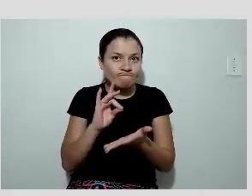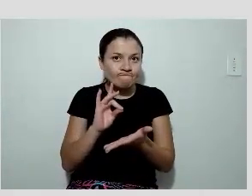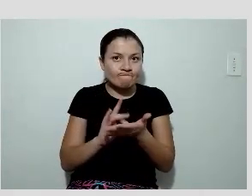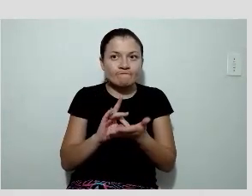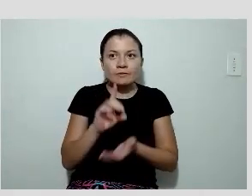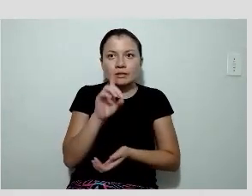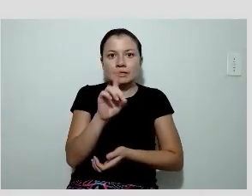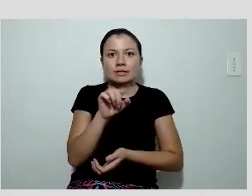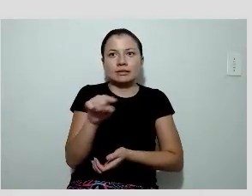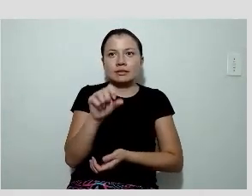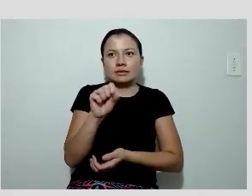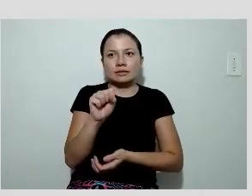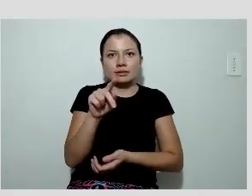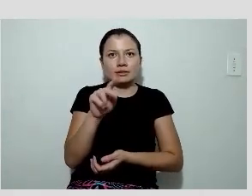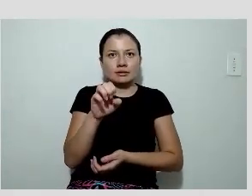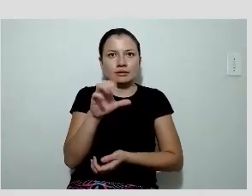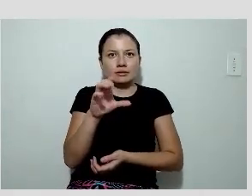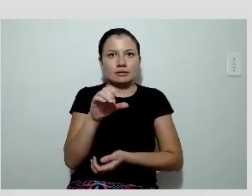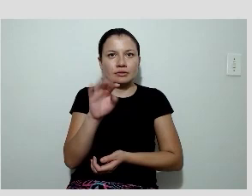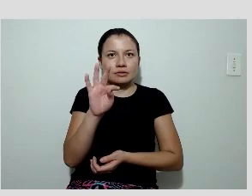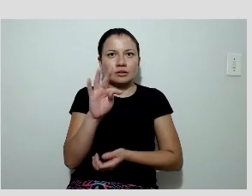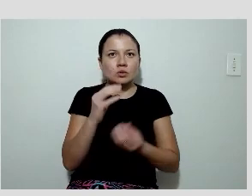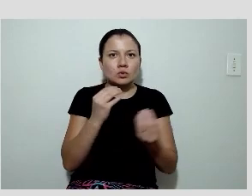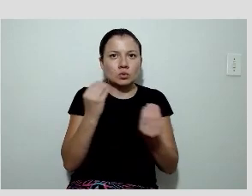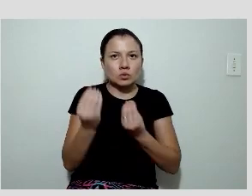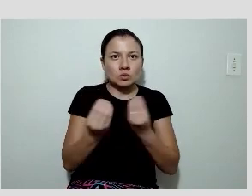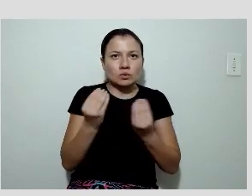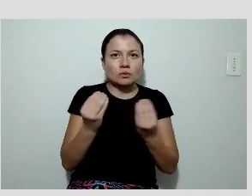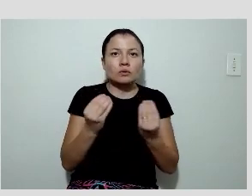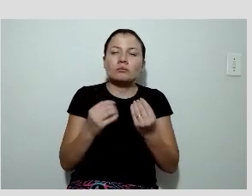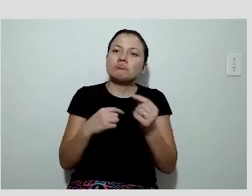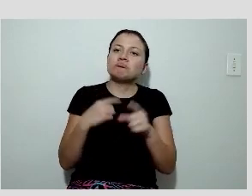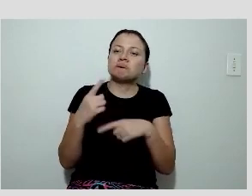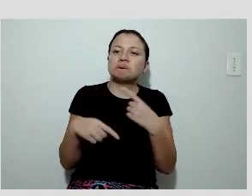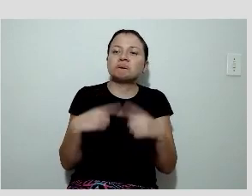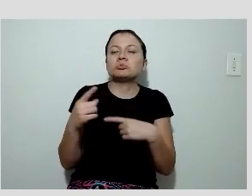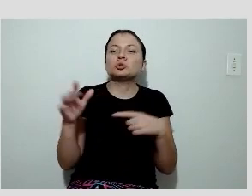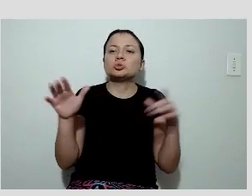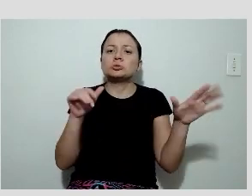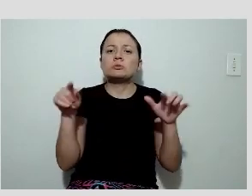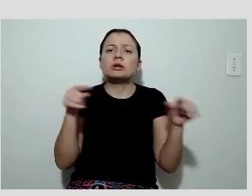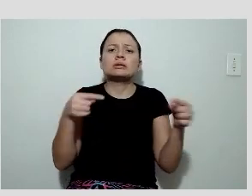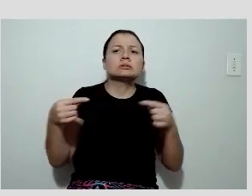caso. E ao longo do caso, eu vou chamar os debatedores para comentarem